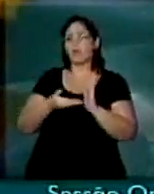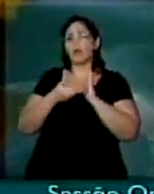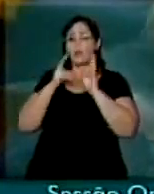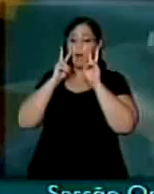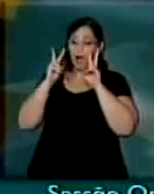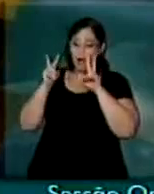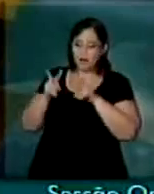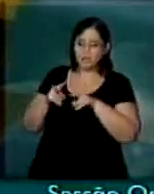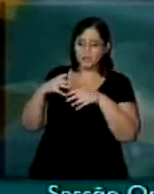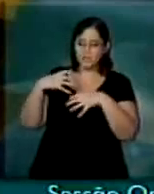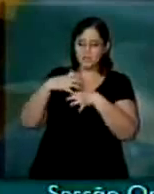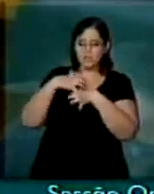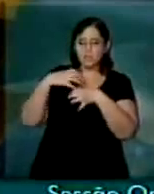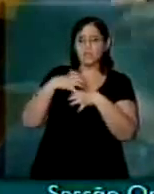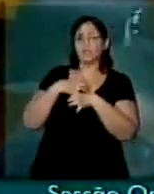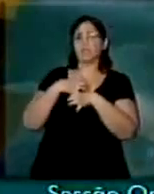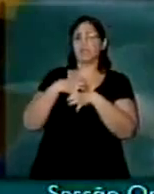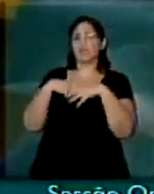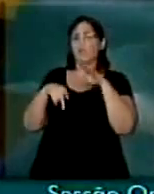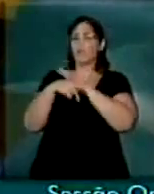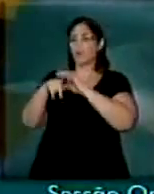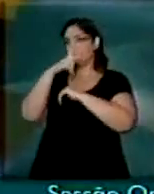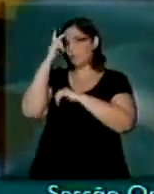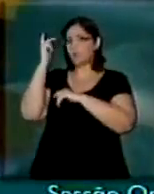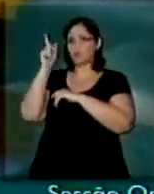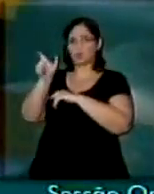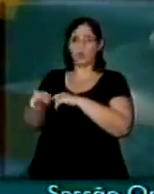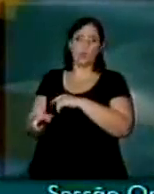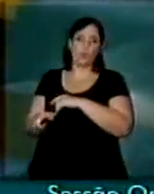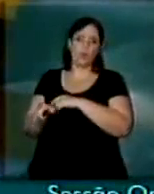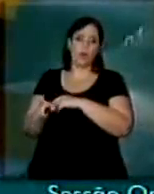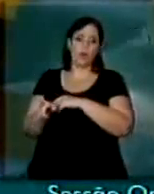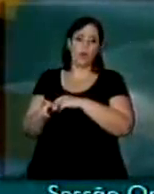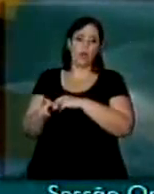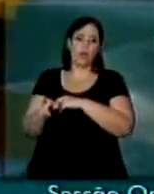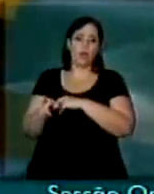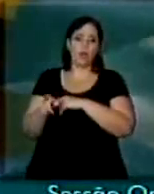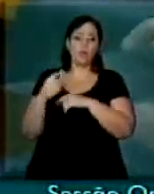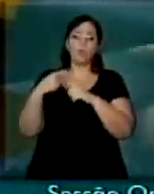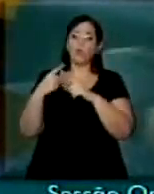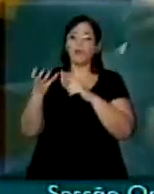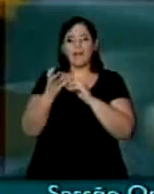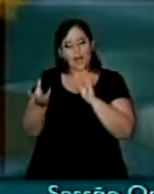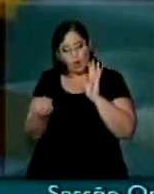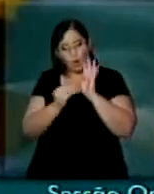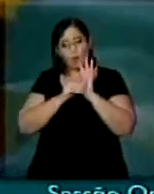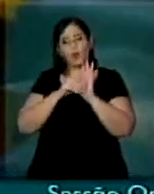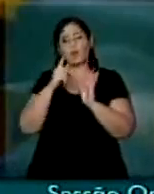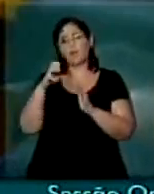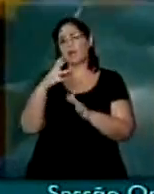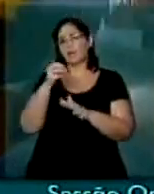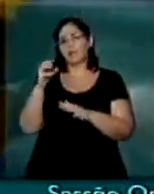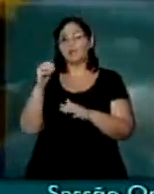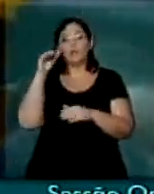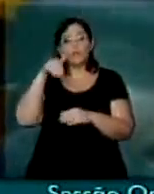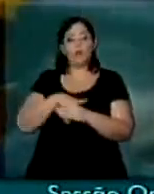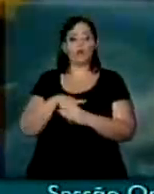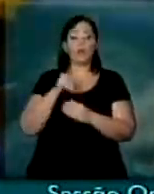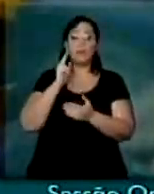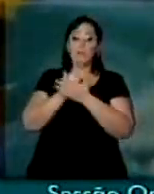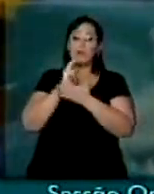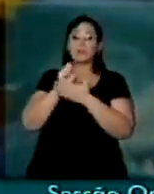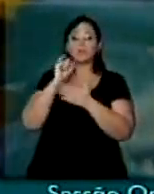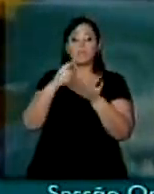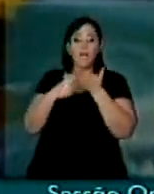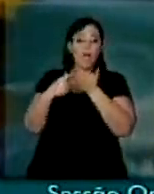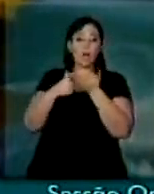sensível para esses heróis da nação, pudesse trazer a PEC 300 para voltar, mesmo que seja com acordo,